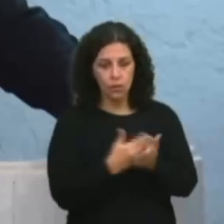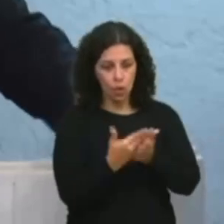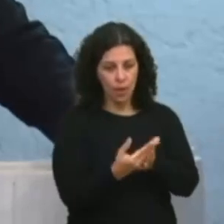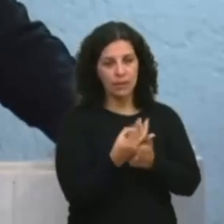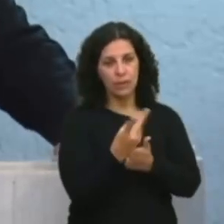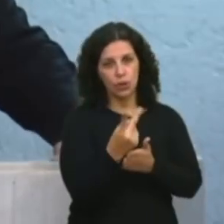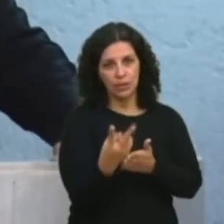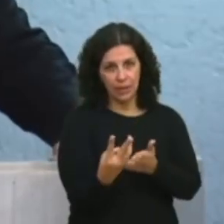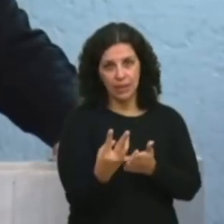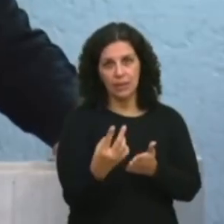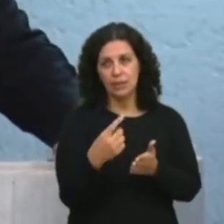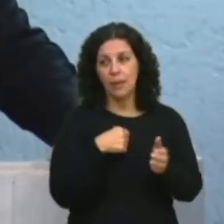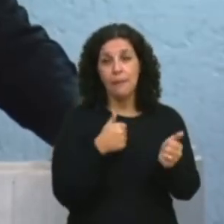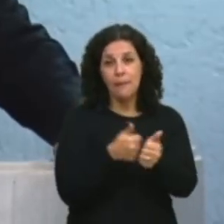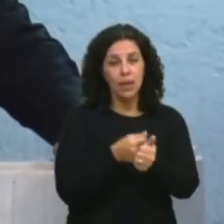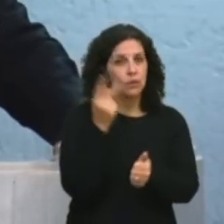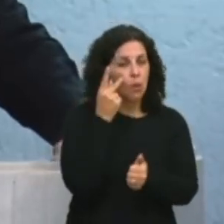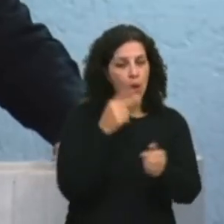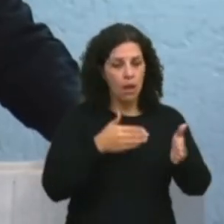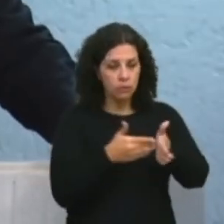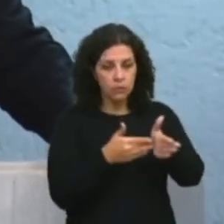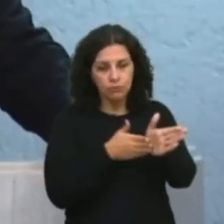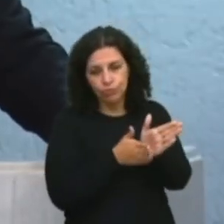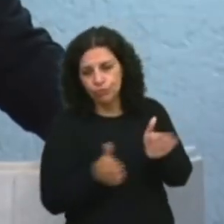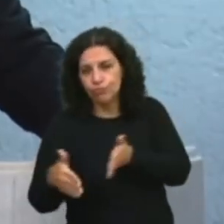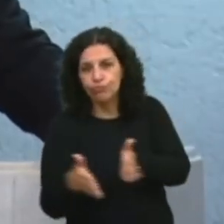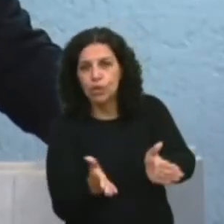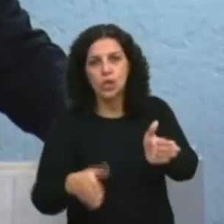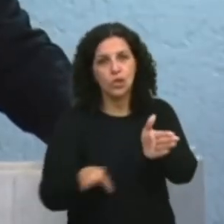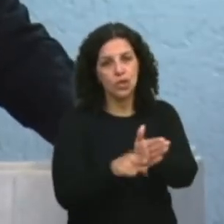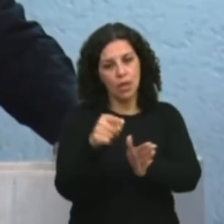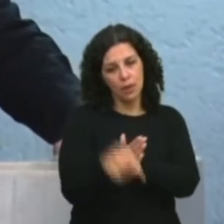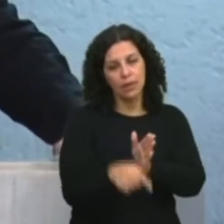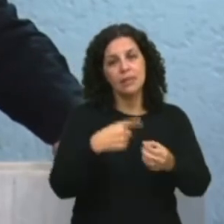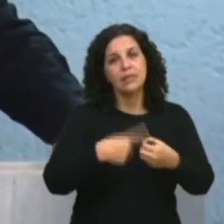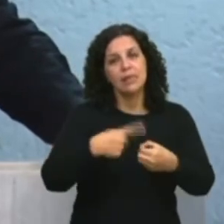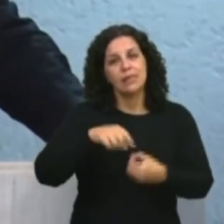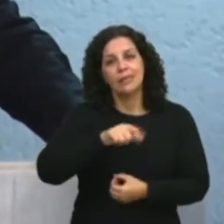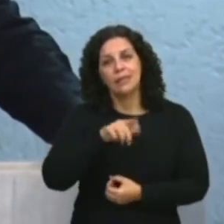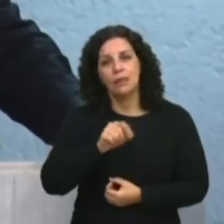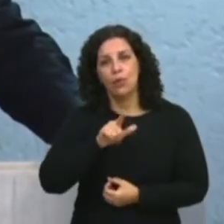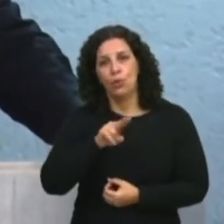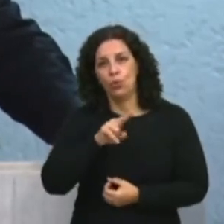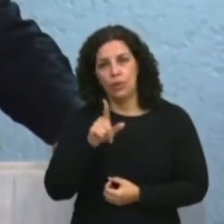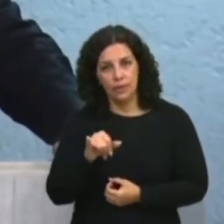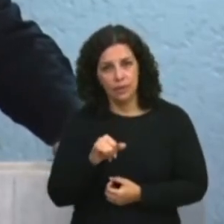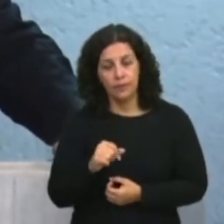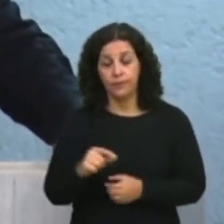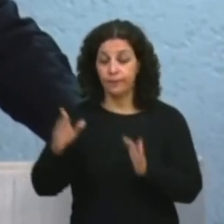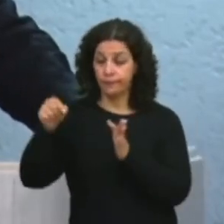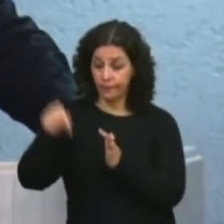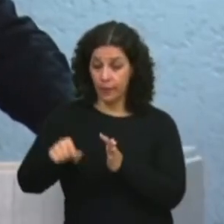na 3, 2, 3, que redivisa com São Paulo, até chegar aqui em São Luís do Purnan. E o lote